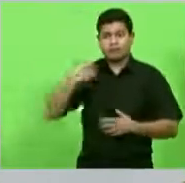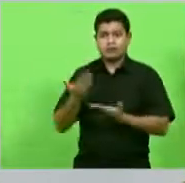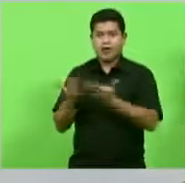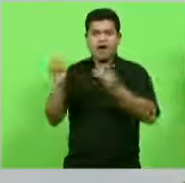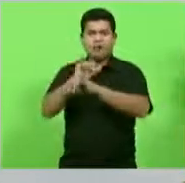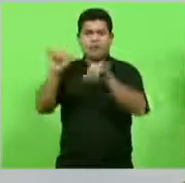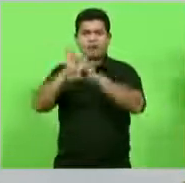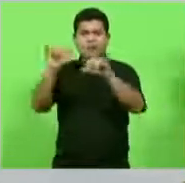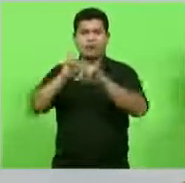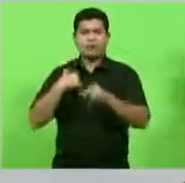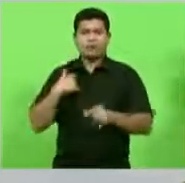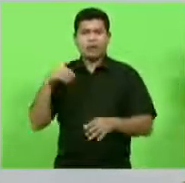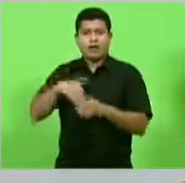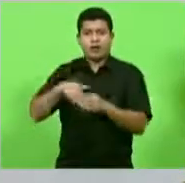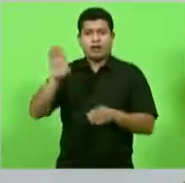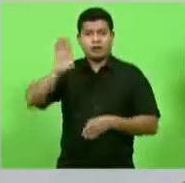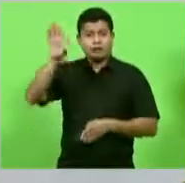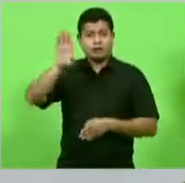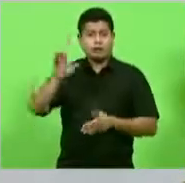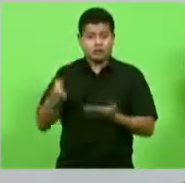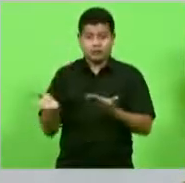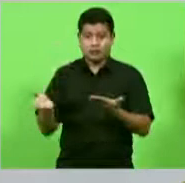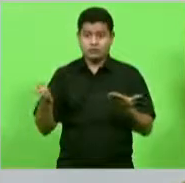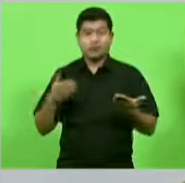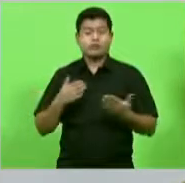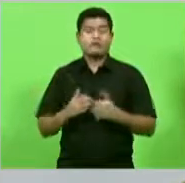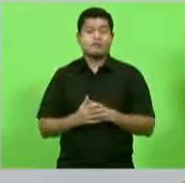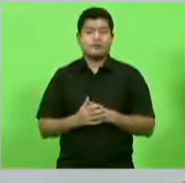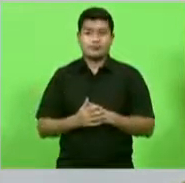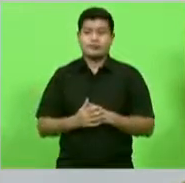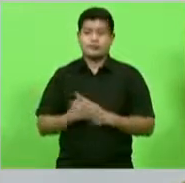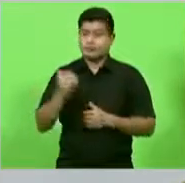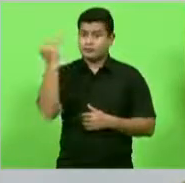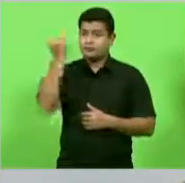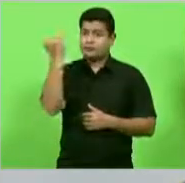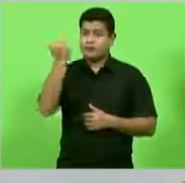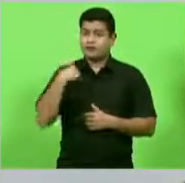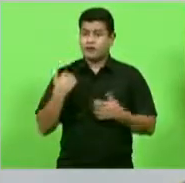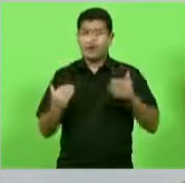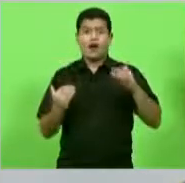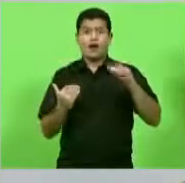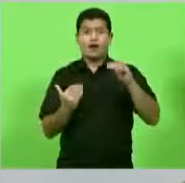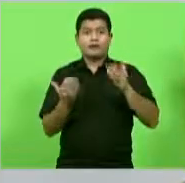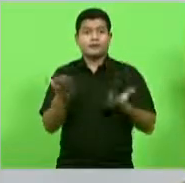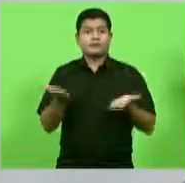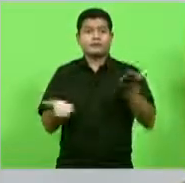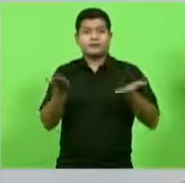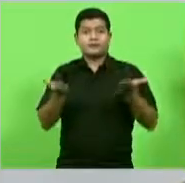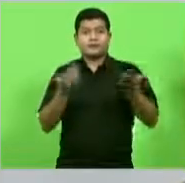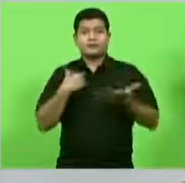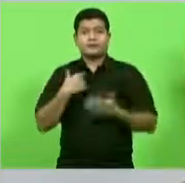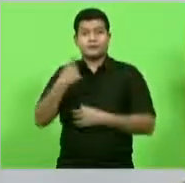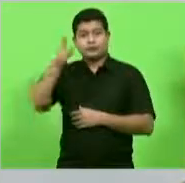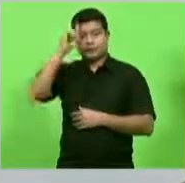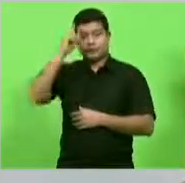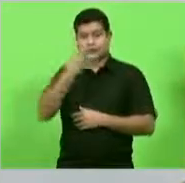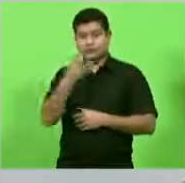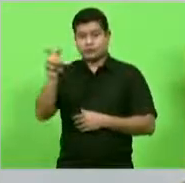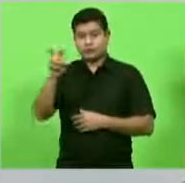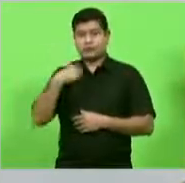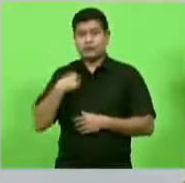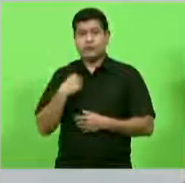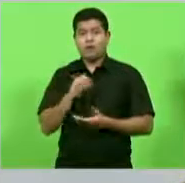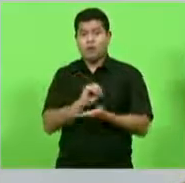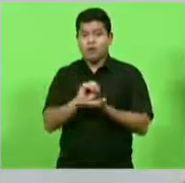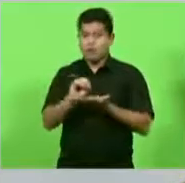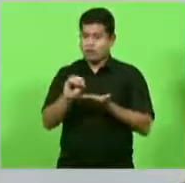importante que tenha esse equilíbrio na rede social e quando a fizer a campanha nesses 45 dias que de forma orgânica